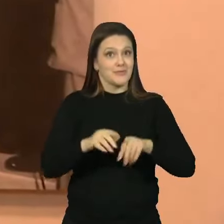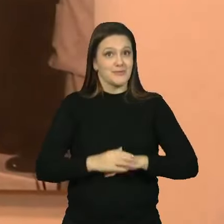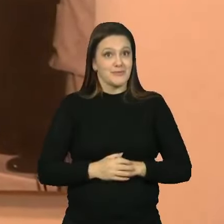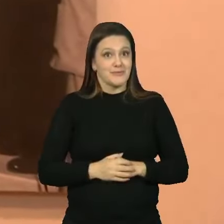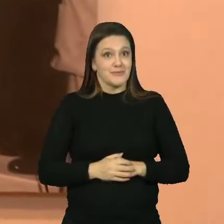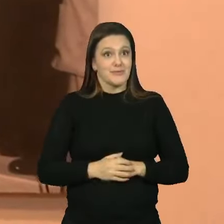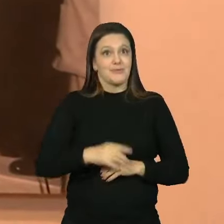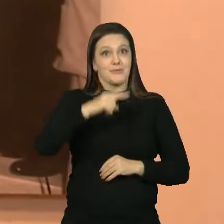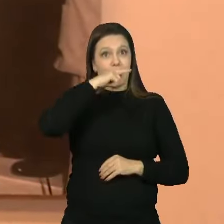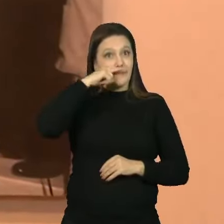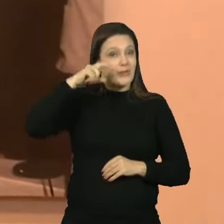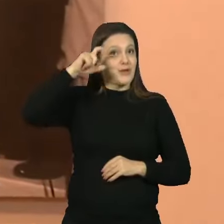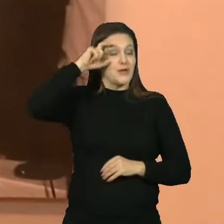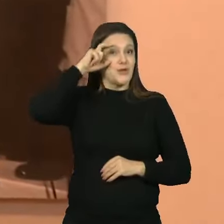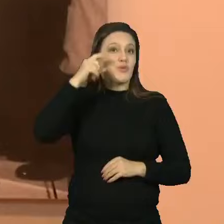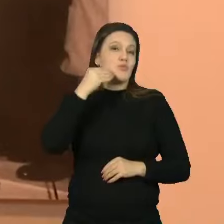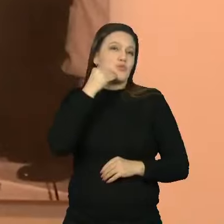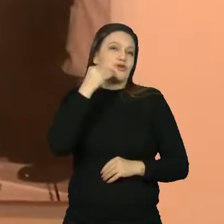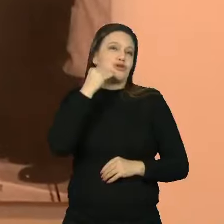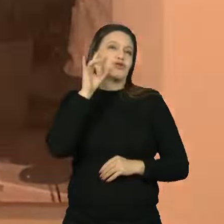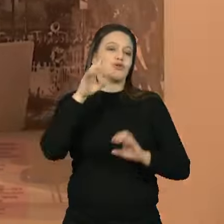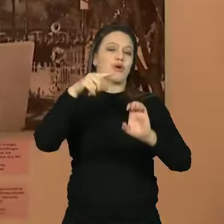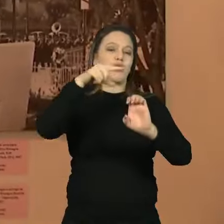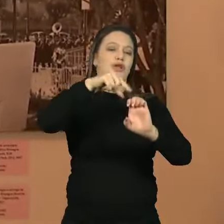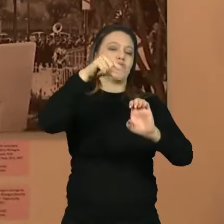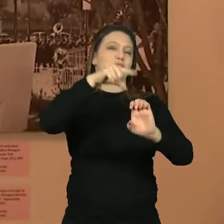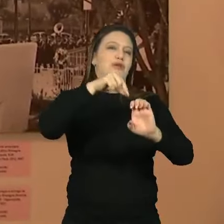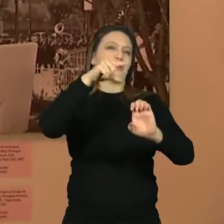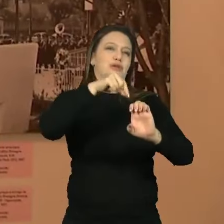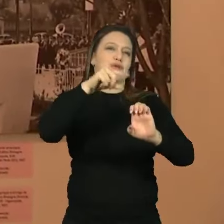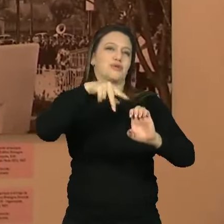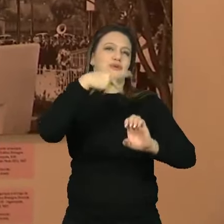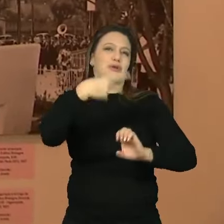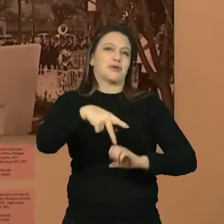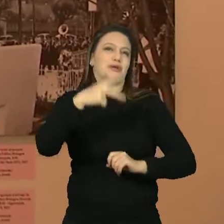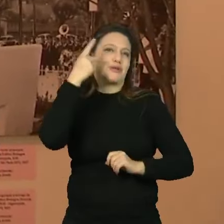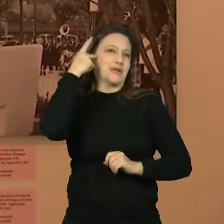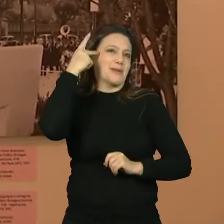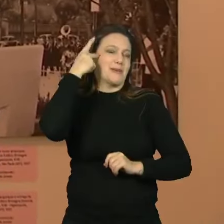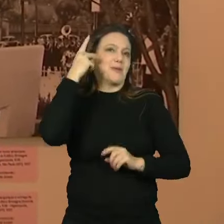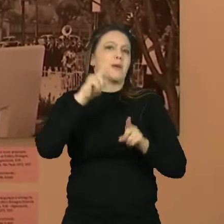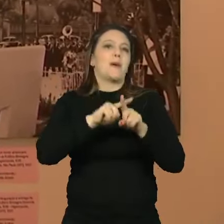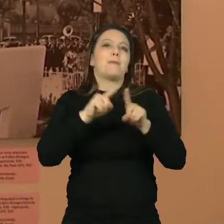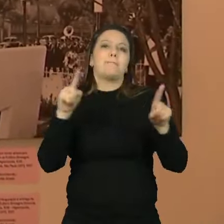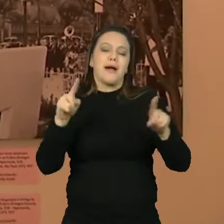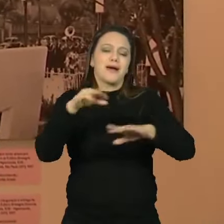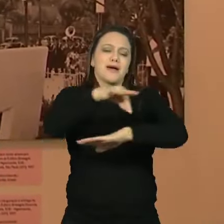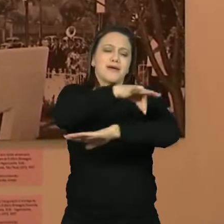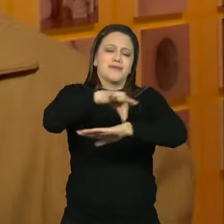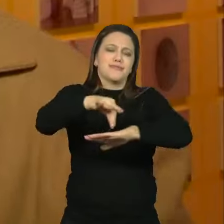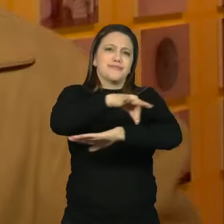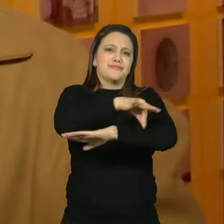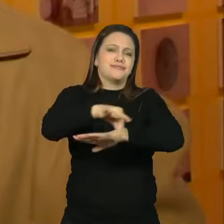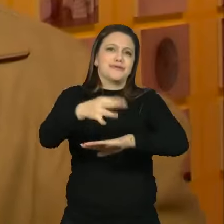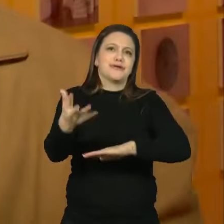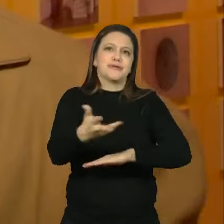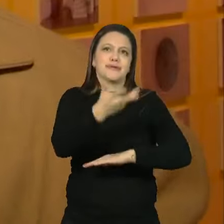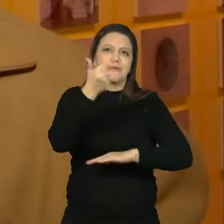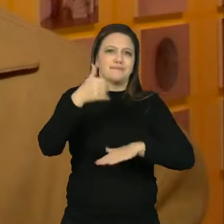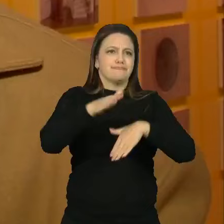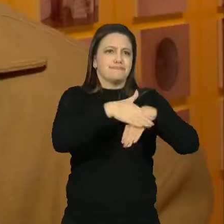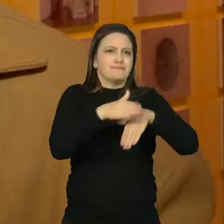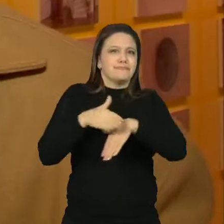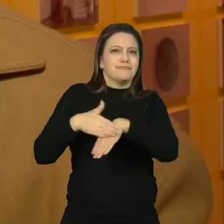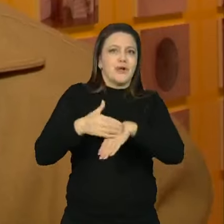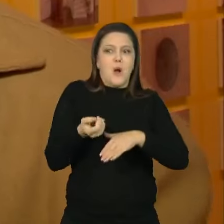O Artacho poderia ter sido só um empreendedor imobiliário paulistano, mas ele foi, na verdade, um arquiteto autodidata. Ele é um